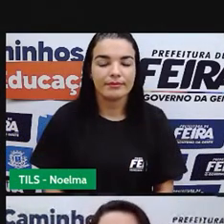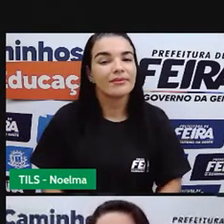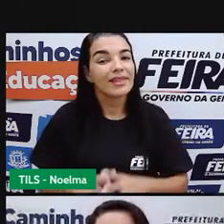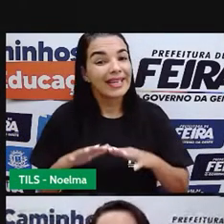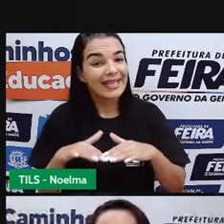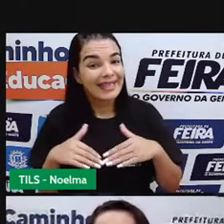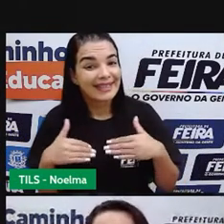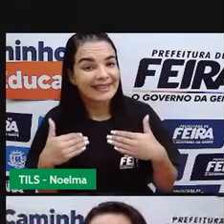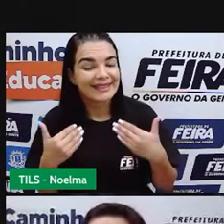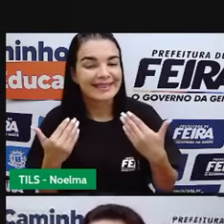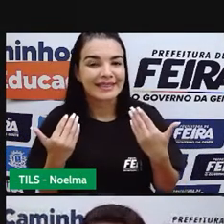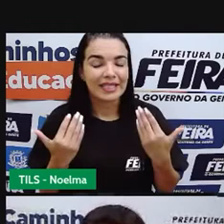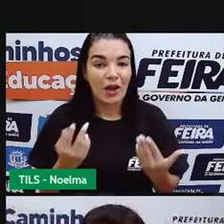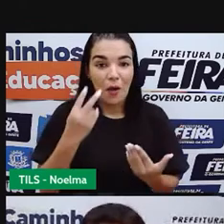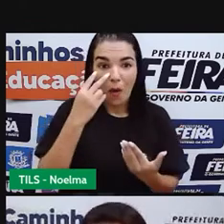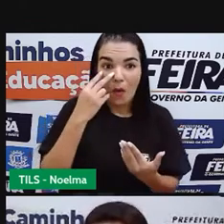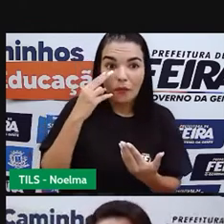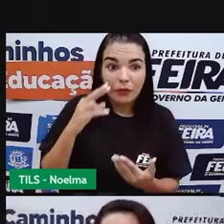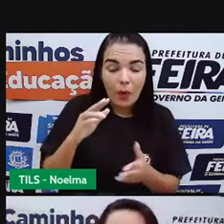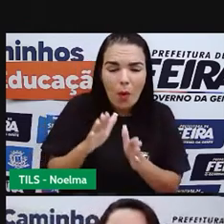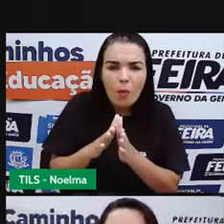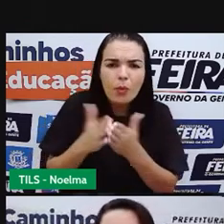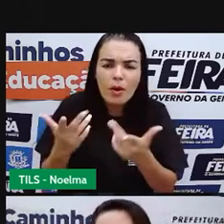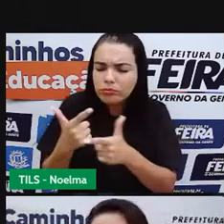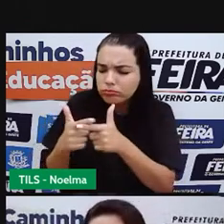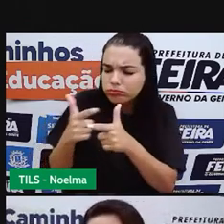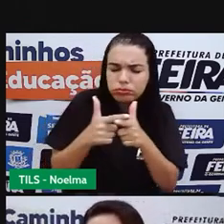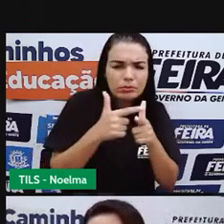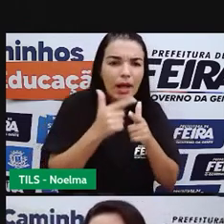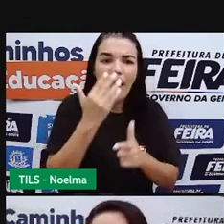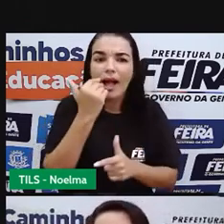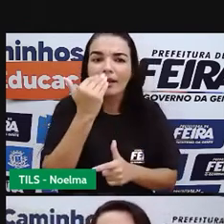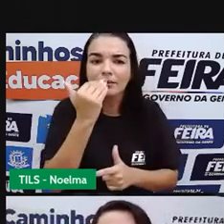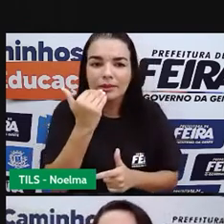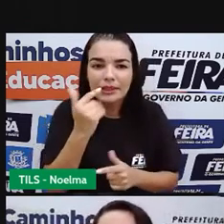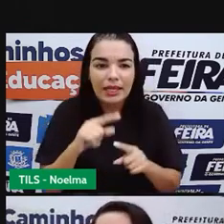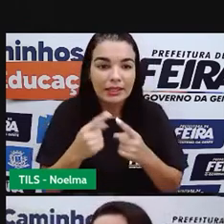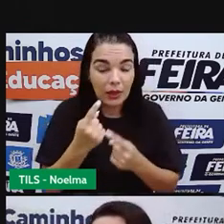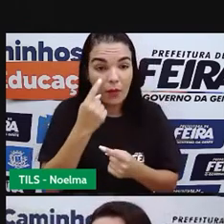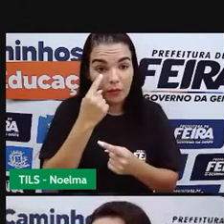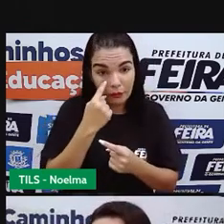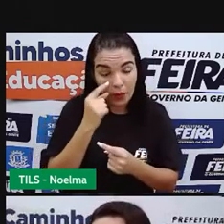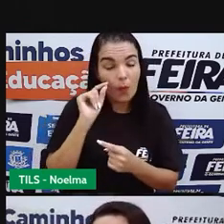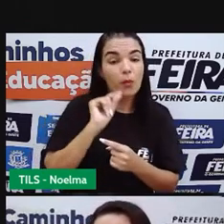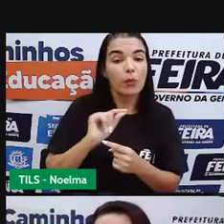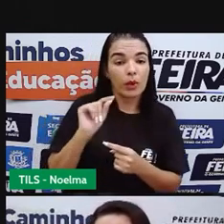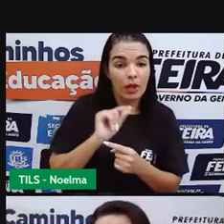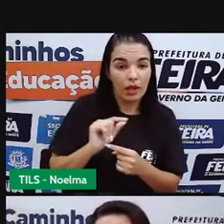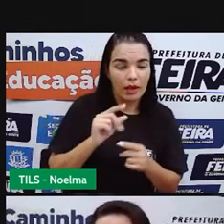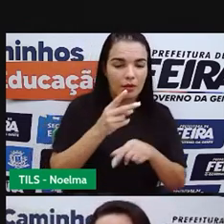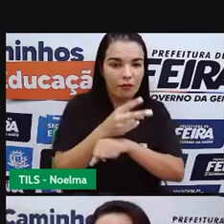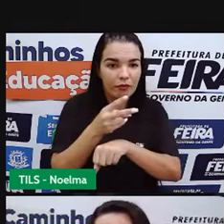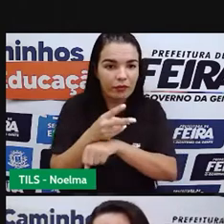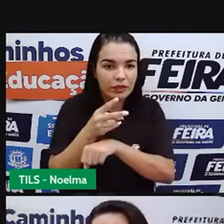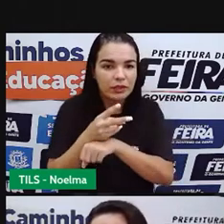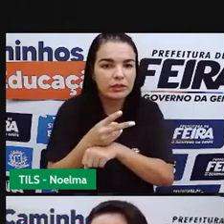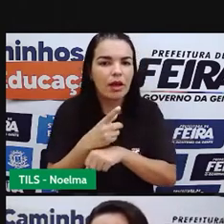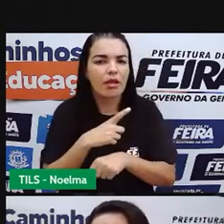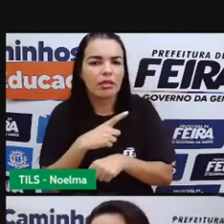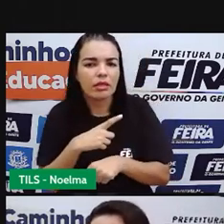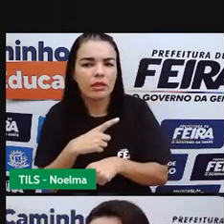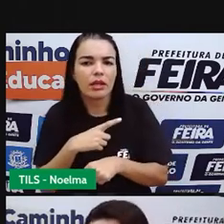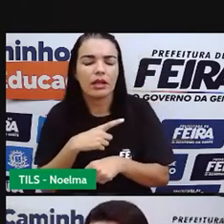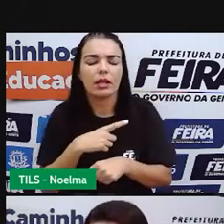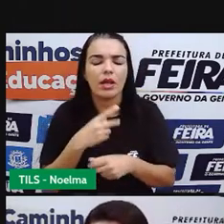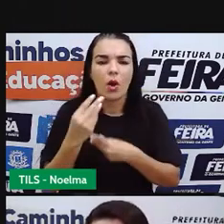E aí, o que são os estudos alimentares então? A partir do que a gente viu nesse vídeo, a gente viu algumas formas